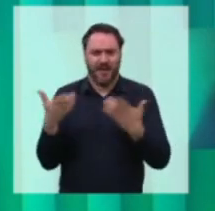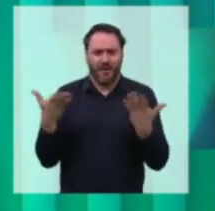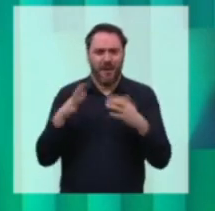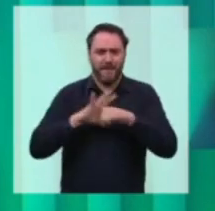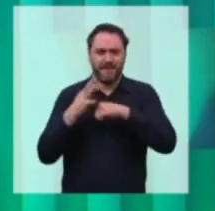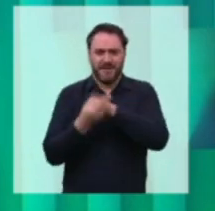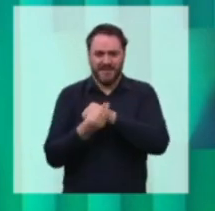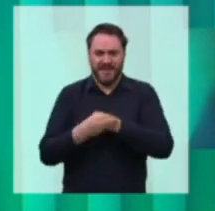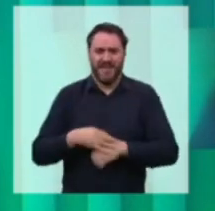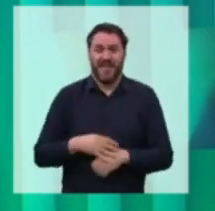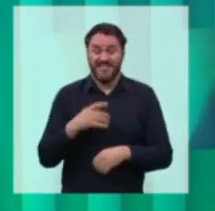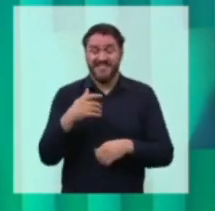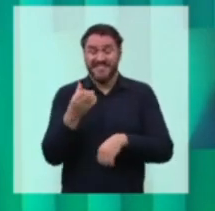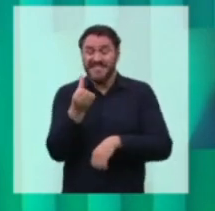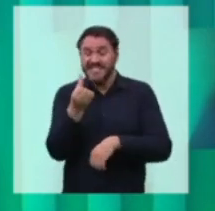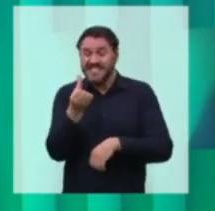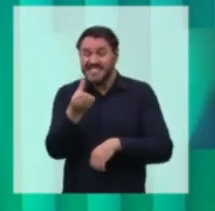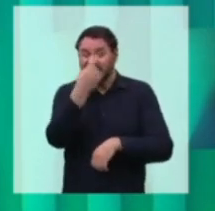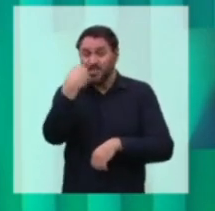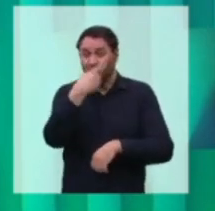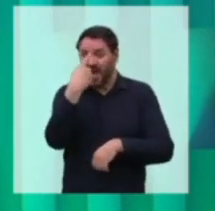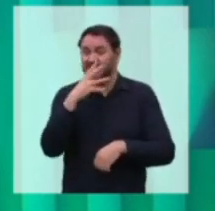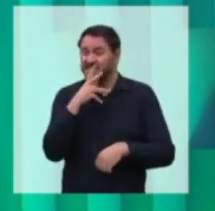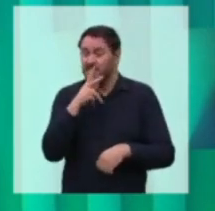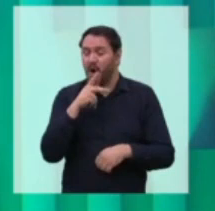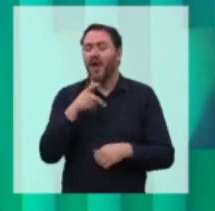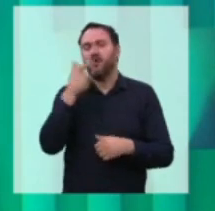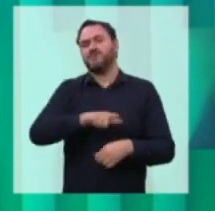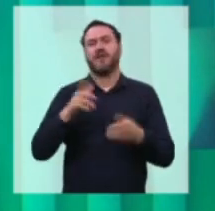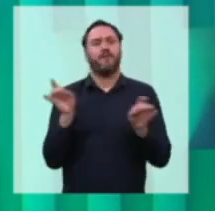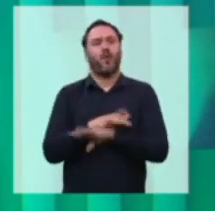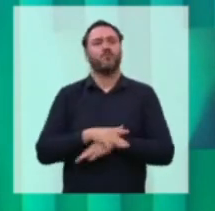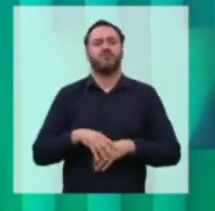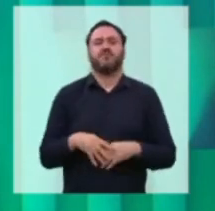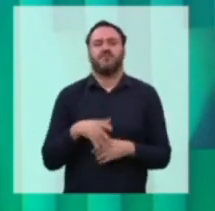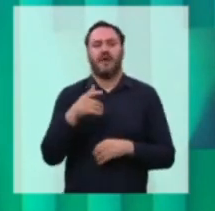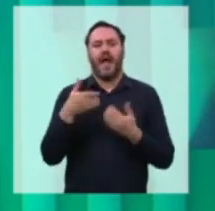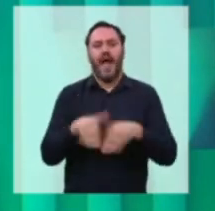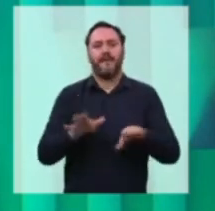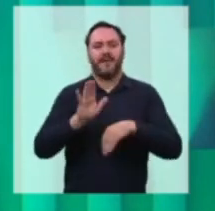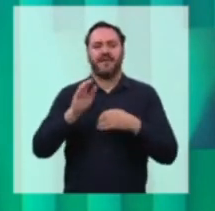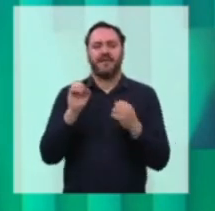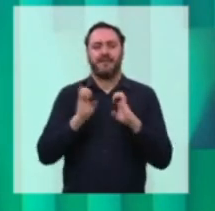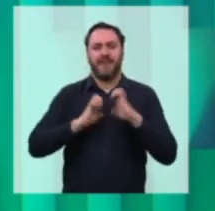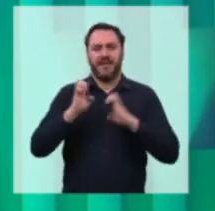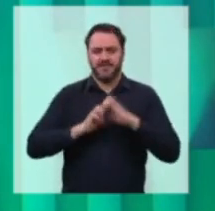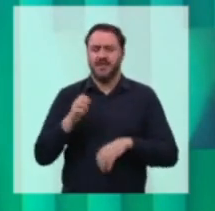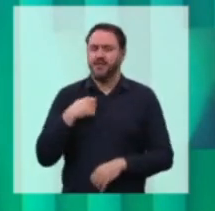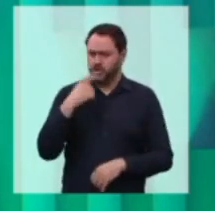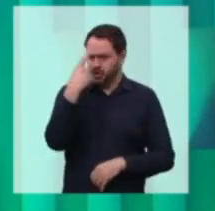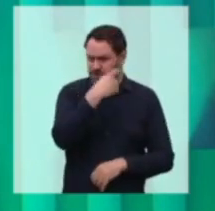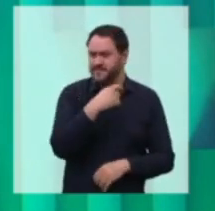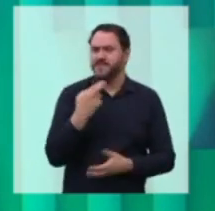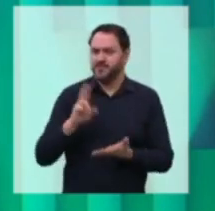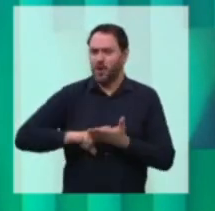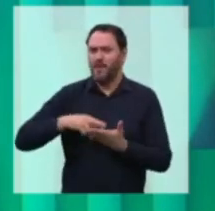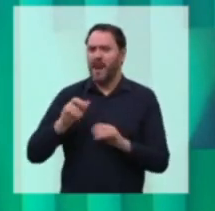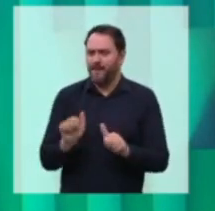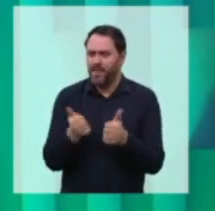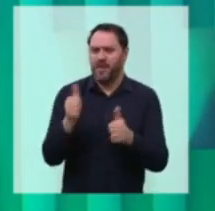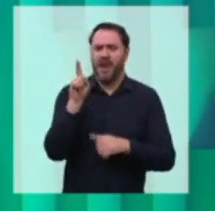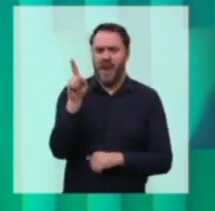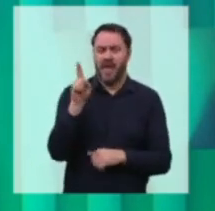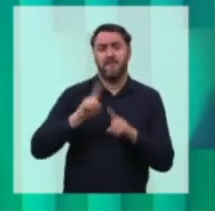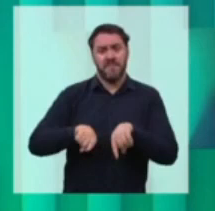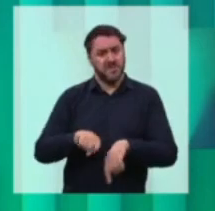no Maranhão leva seis horas. Foi difícil, Melo, recuperar depois do estrago que o MDB do Sarney, o teu partido, fez. Mas nós estamos